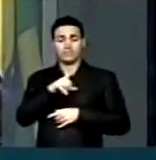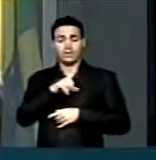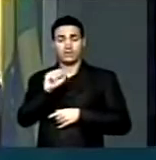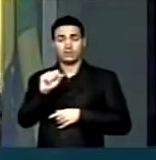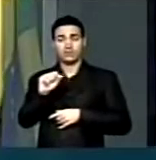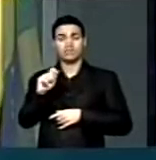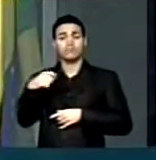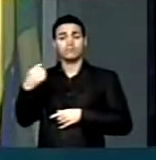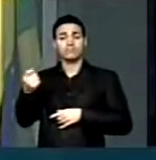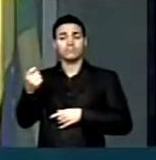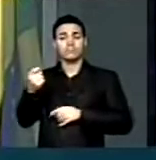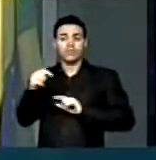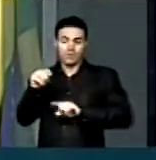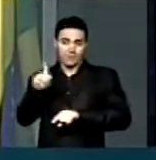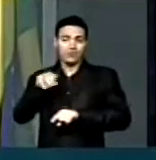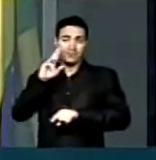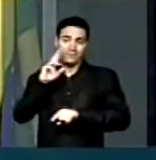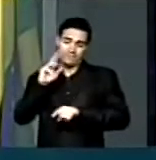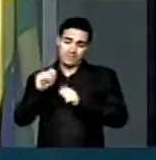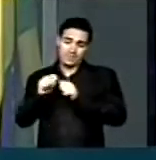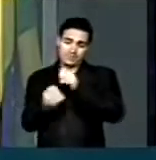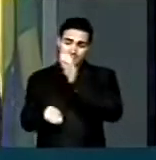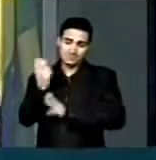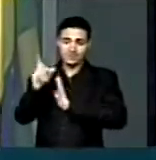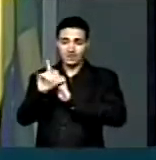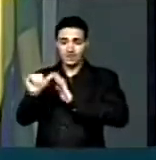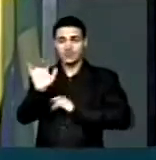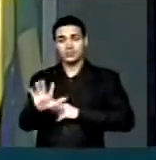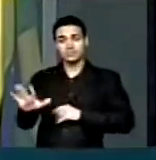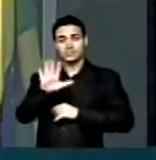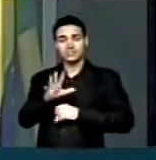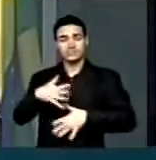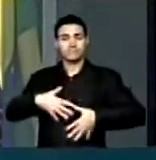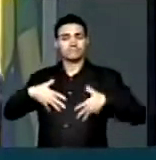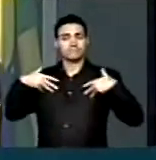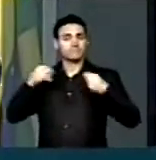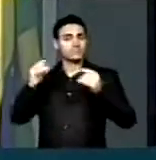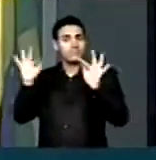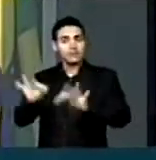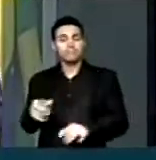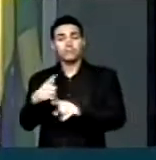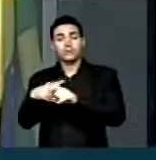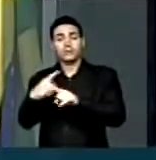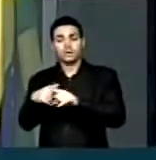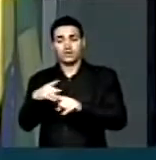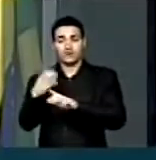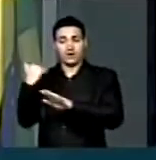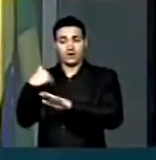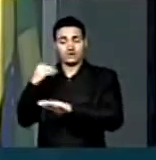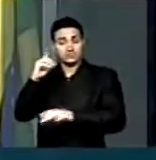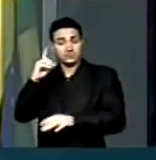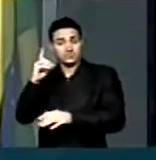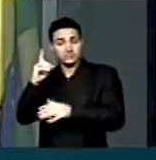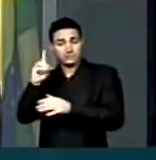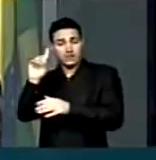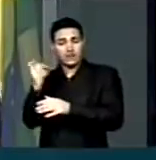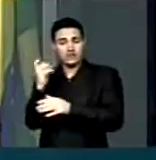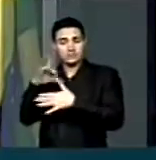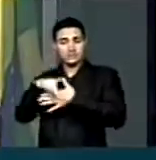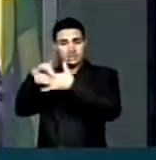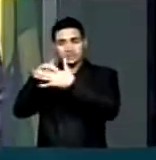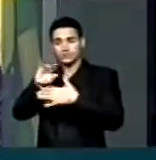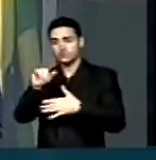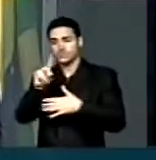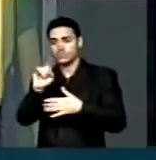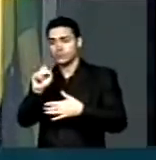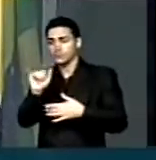paternidade desta lei nacional, com muita honra, porque o nosso líder na época, Jutaí, eu